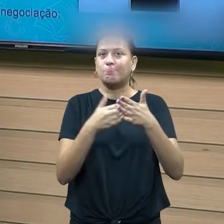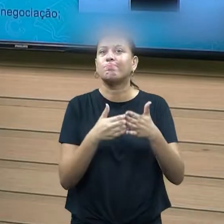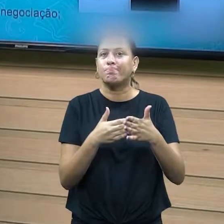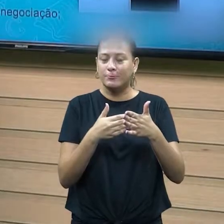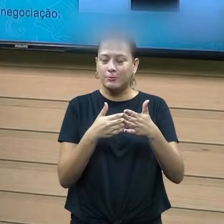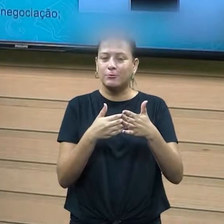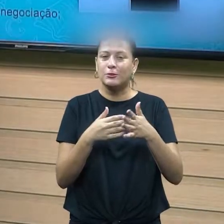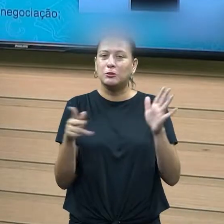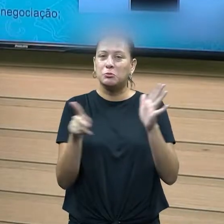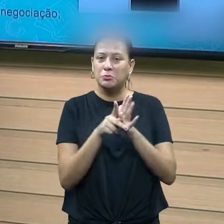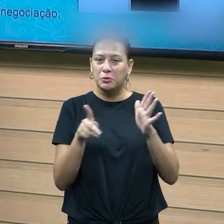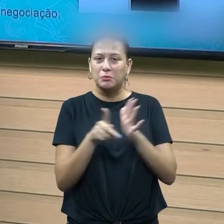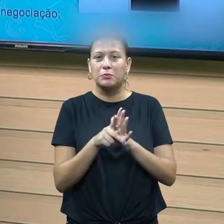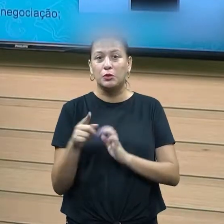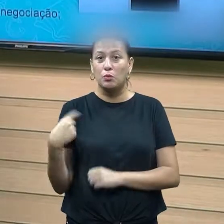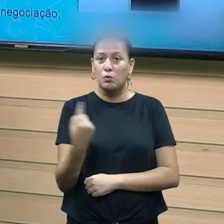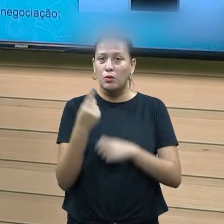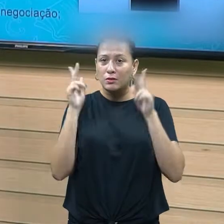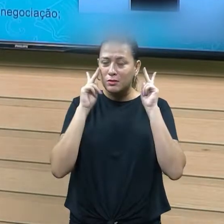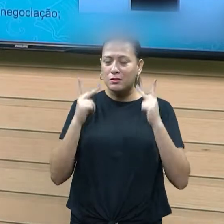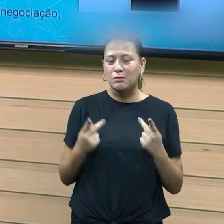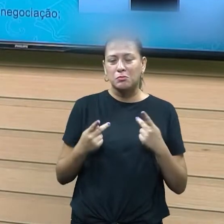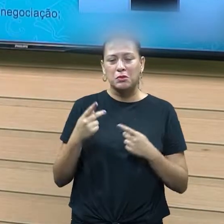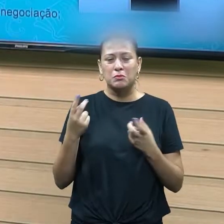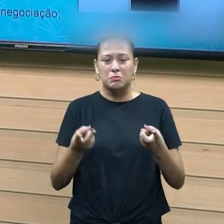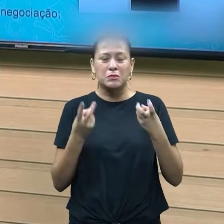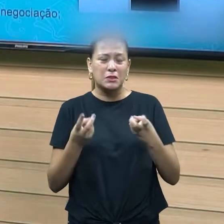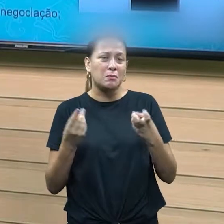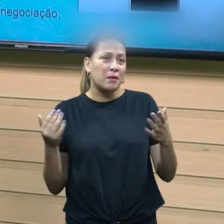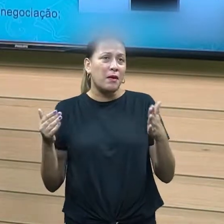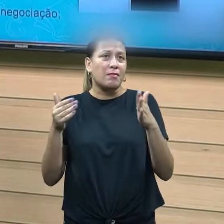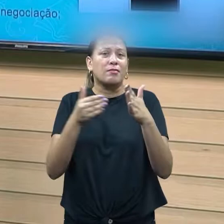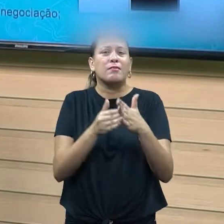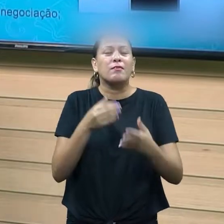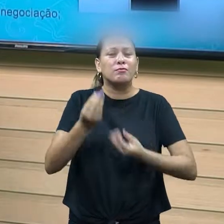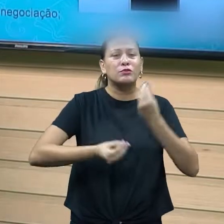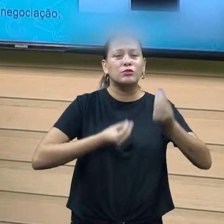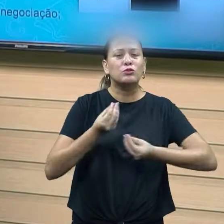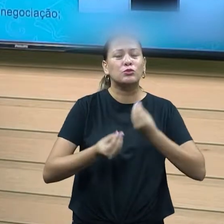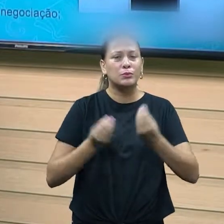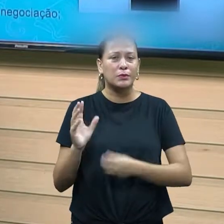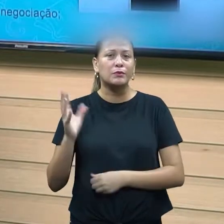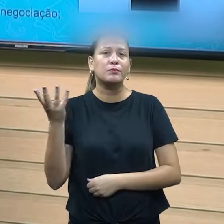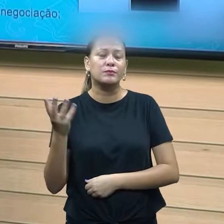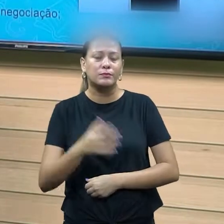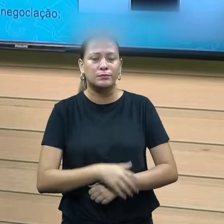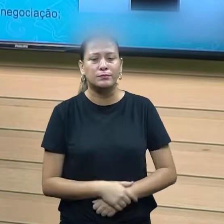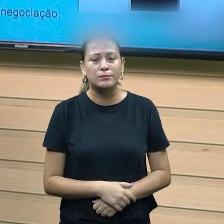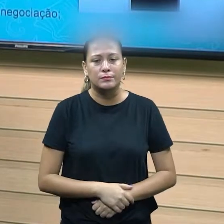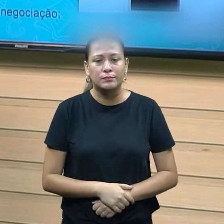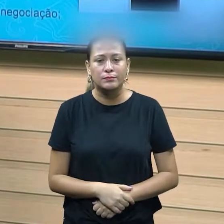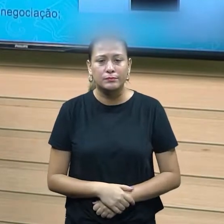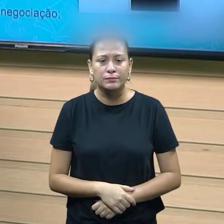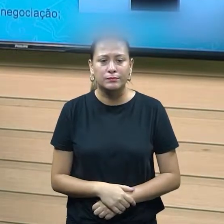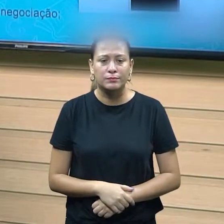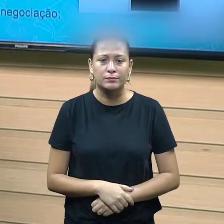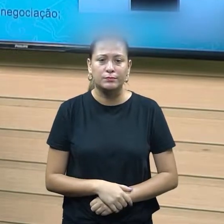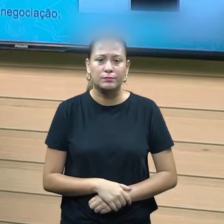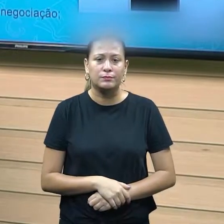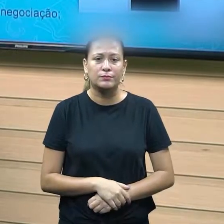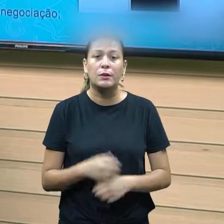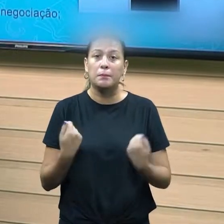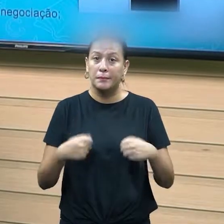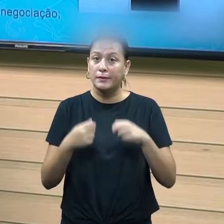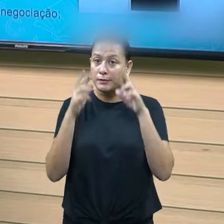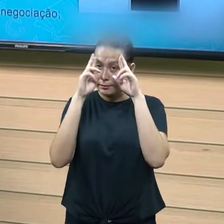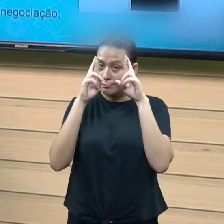ou seja, nós, enquanto ser humano, nós sabemos até onde podemos ir. Isso acontece nesse processo de negociação, até onde o seu limite, isso deve ser